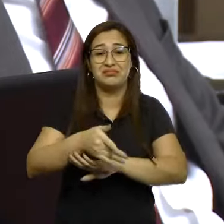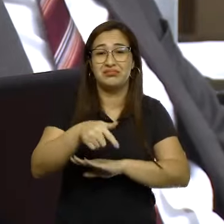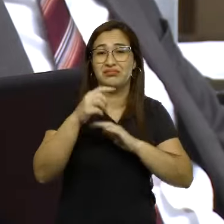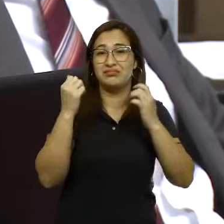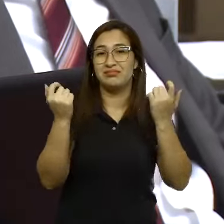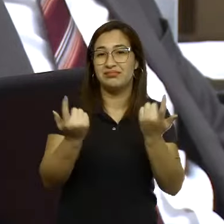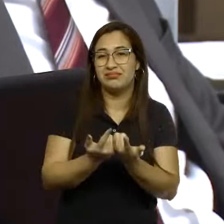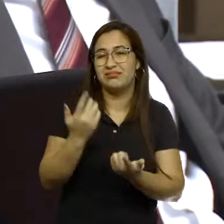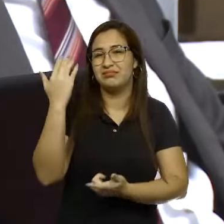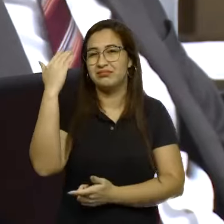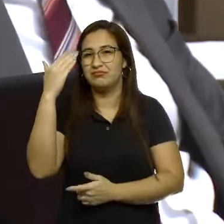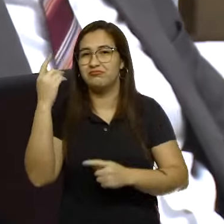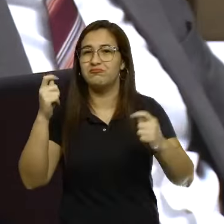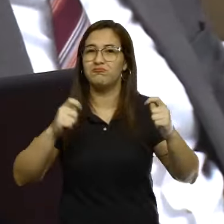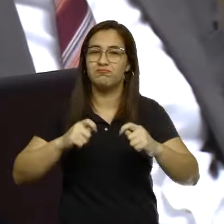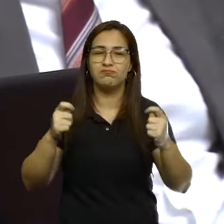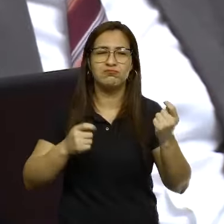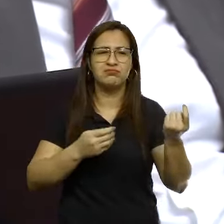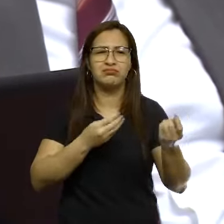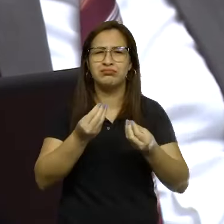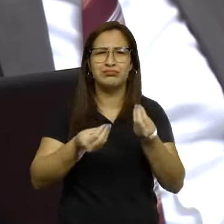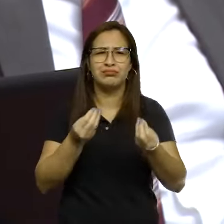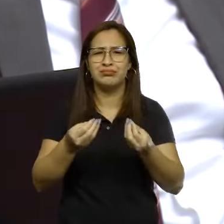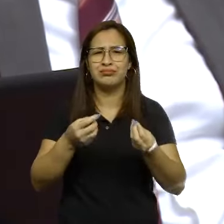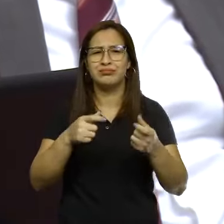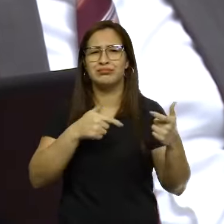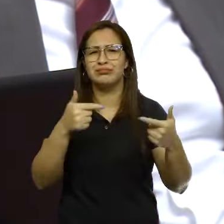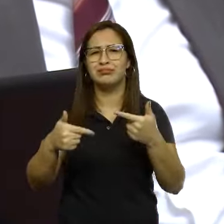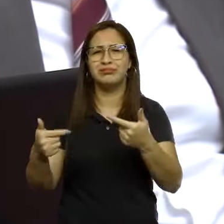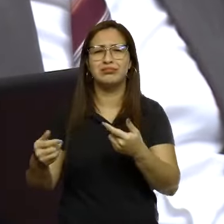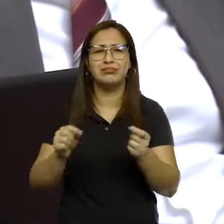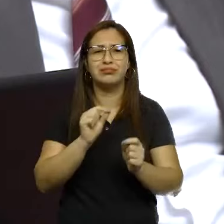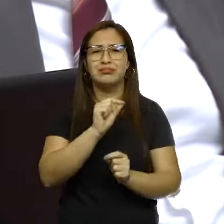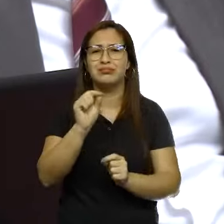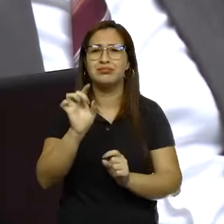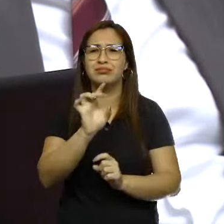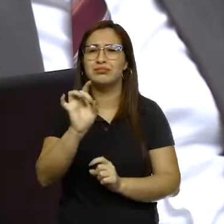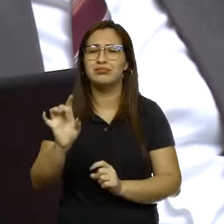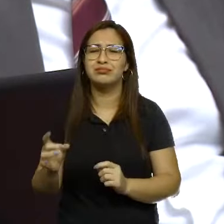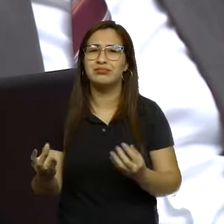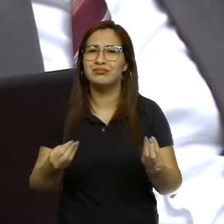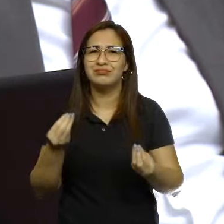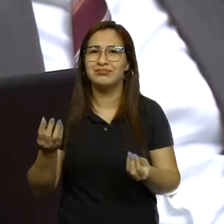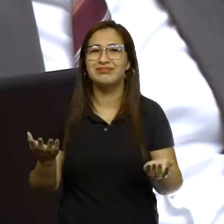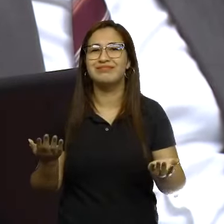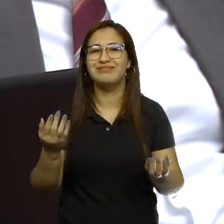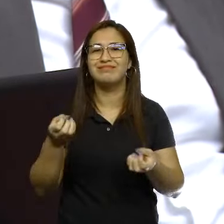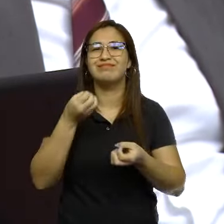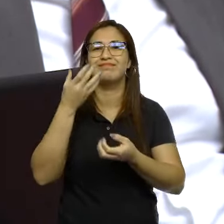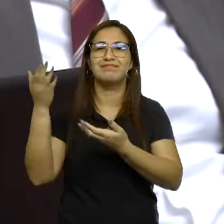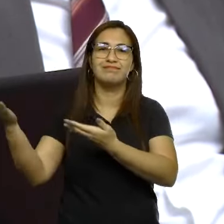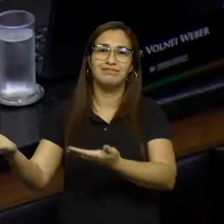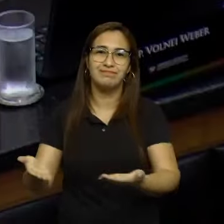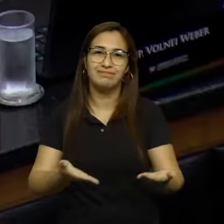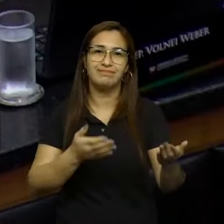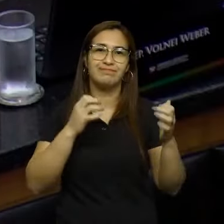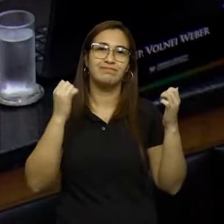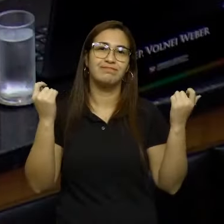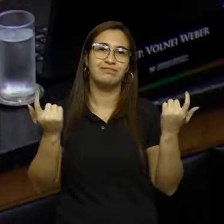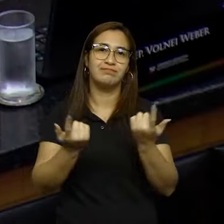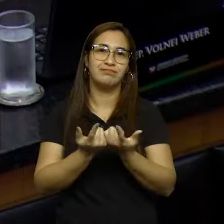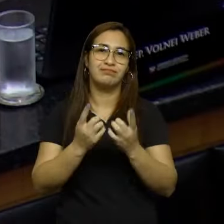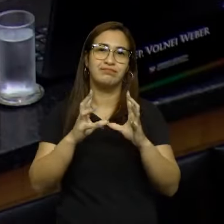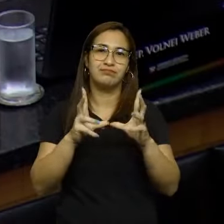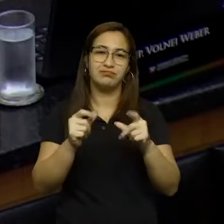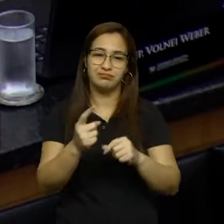entender um pouco o que é o trabalho do seu parlamentar. Então, sejam todos muito bem-vindos a essa casa, a essa casa que é de todos